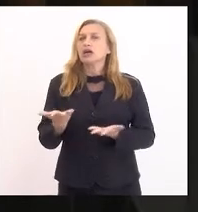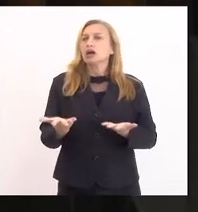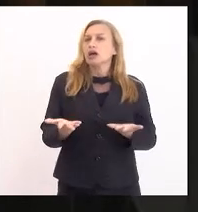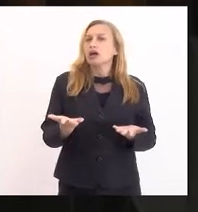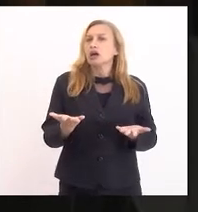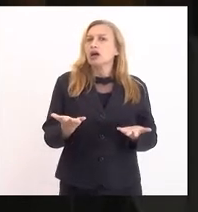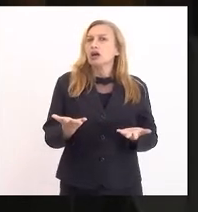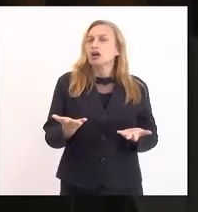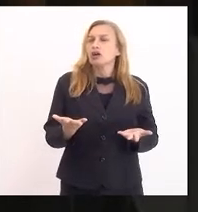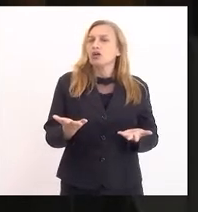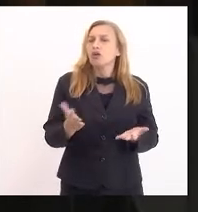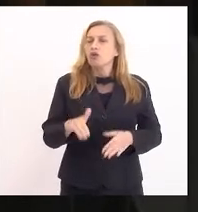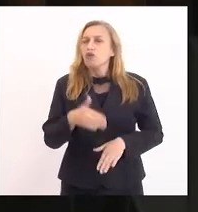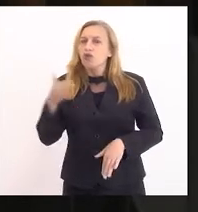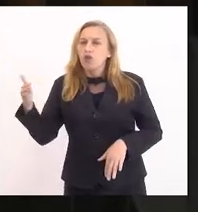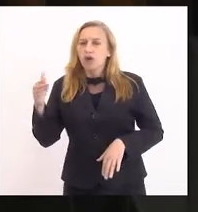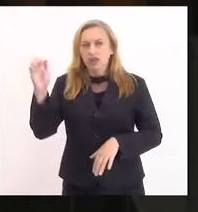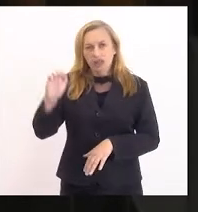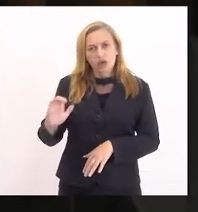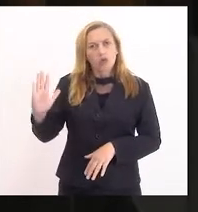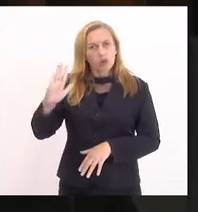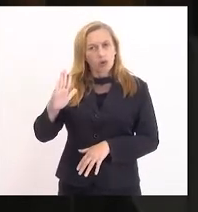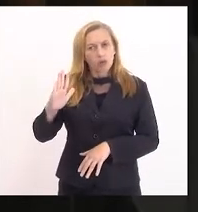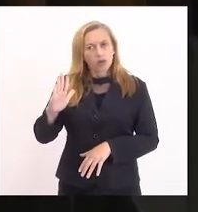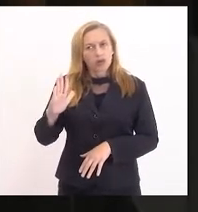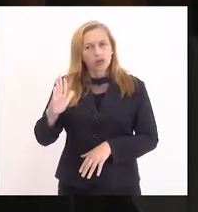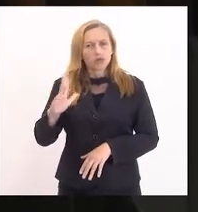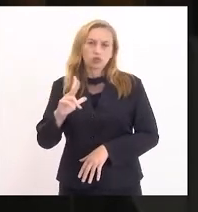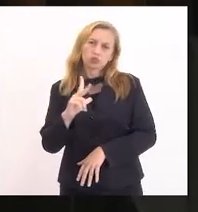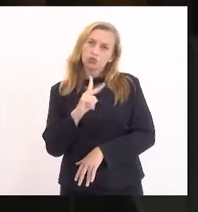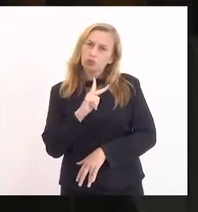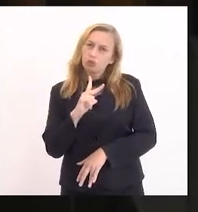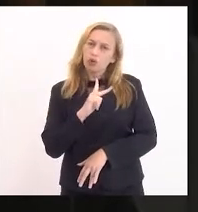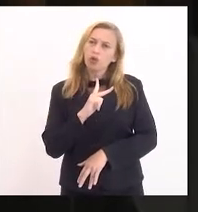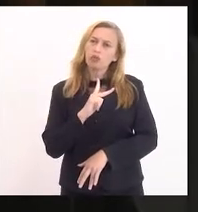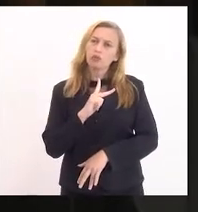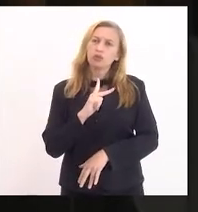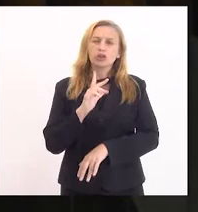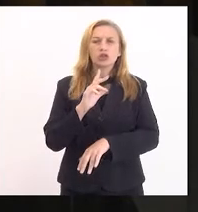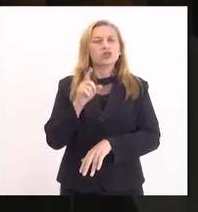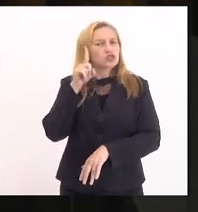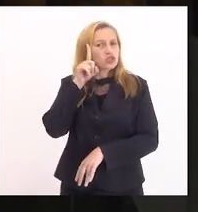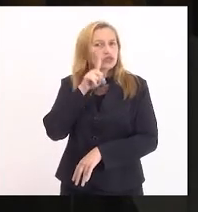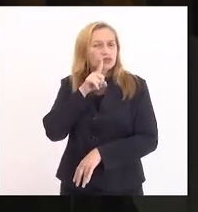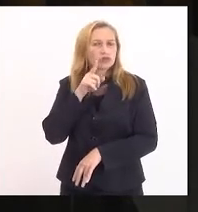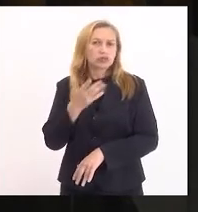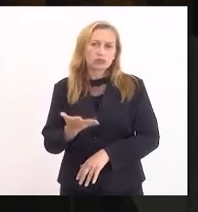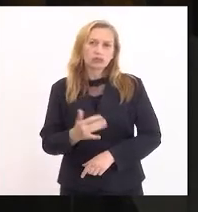fora da Europa, do próprio Estados Unidos.